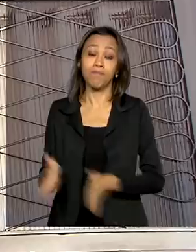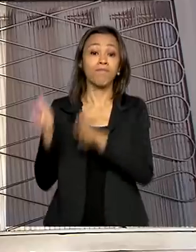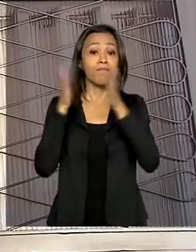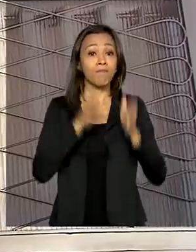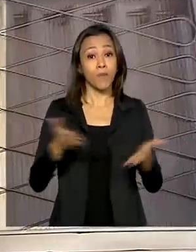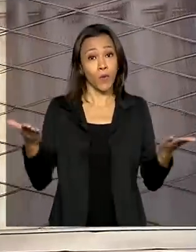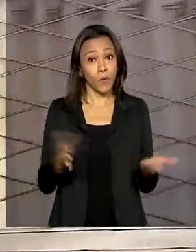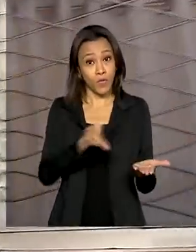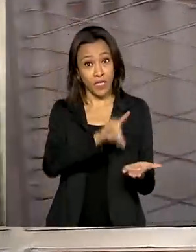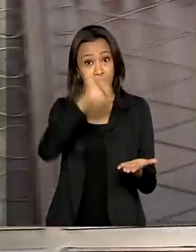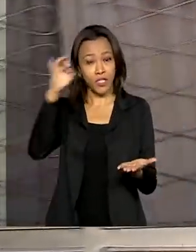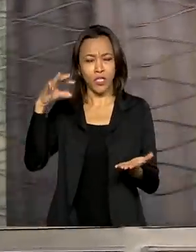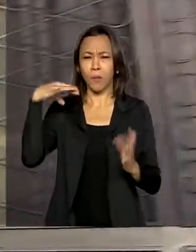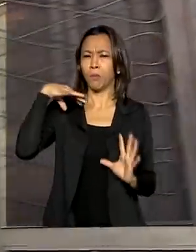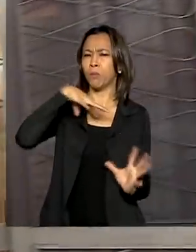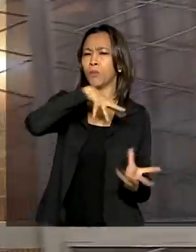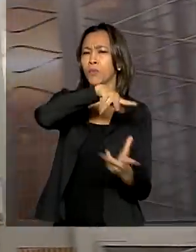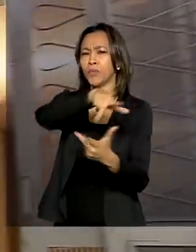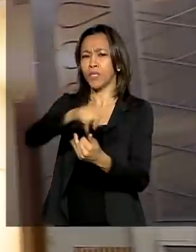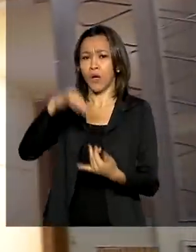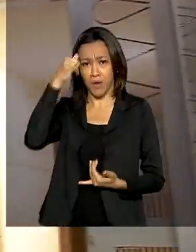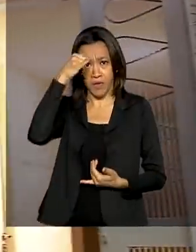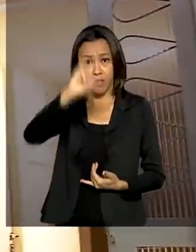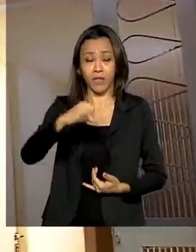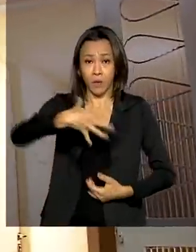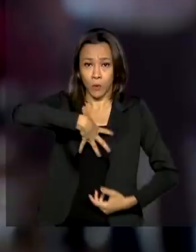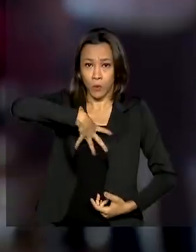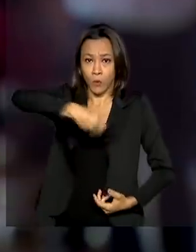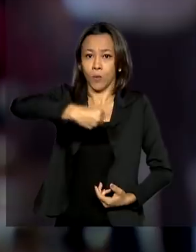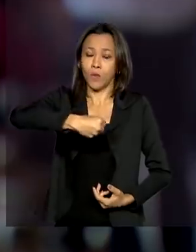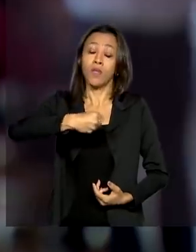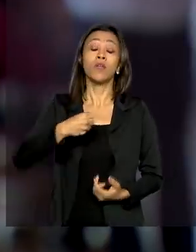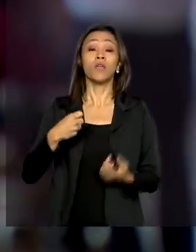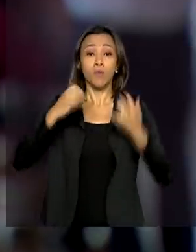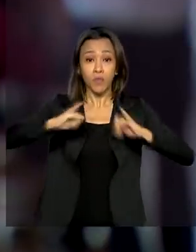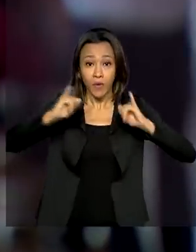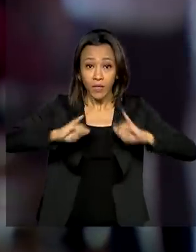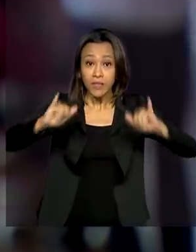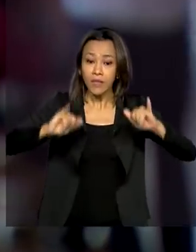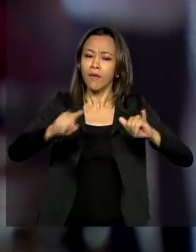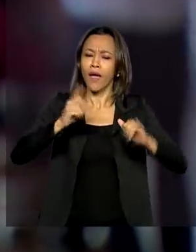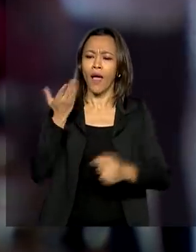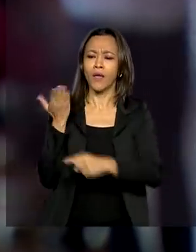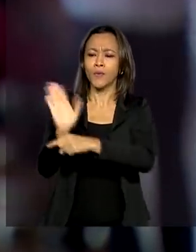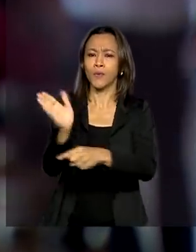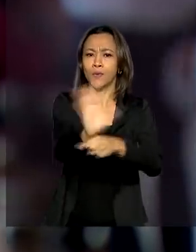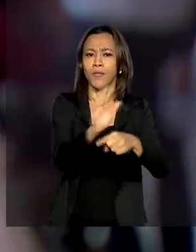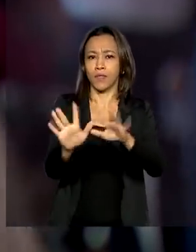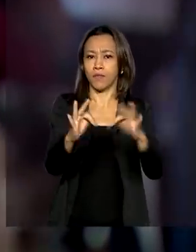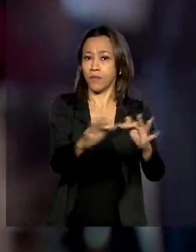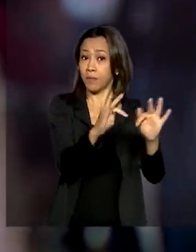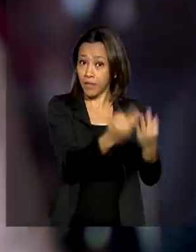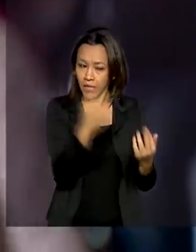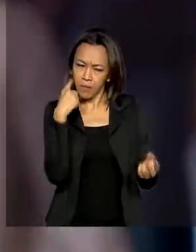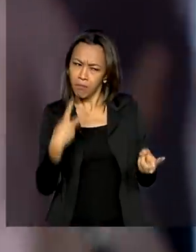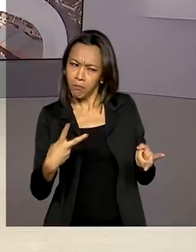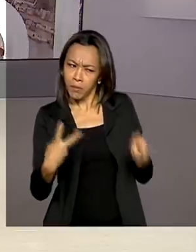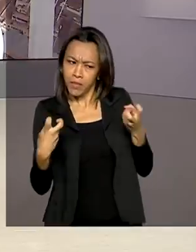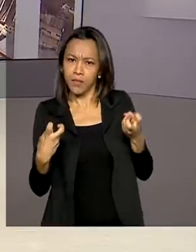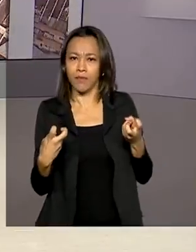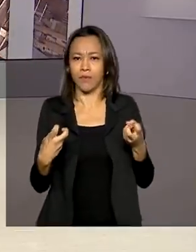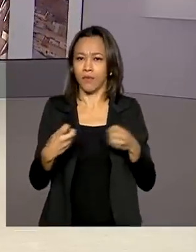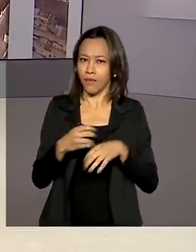hoje é dia mundial de prevenção ao suicídio e uma campanha quer ajudar familiares a identificar os sinais.